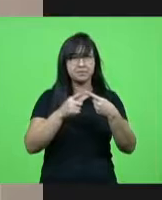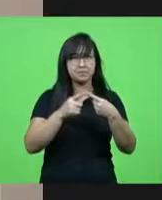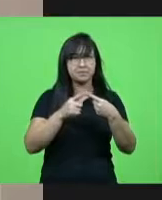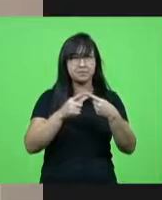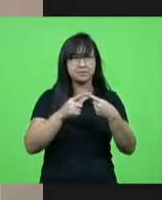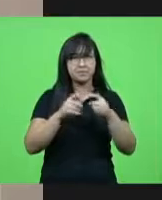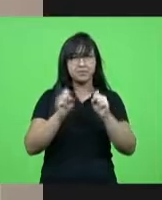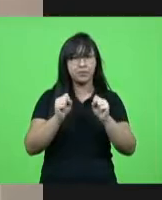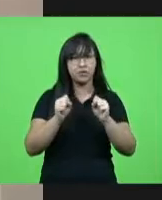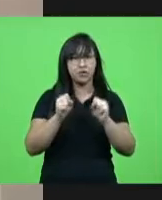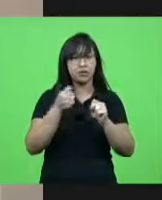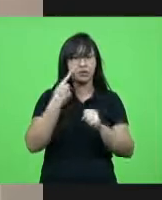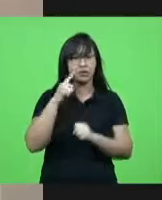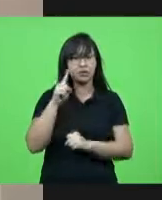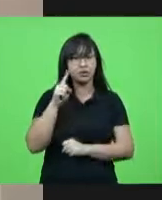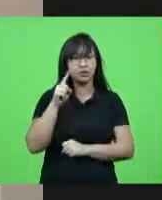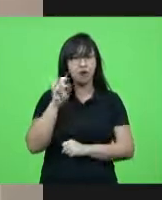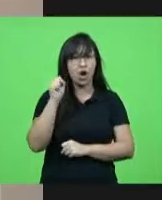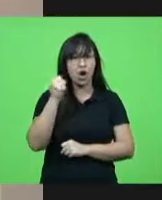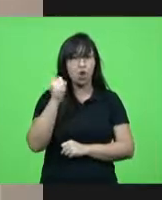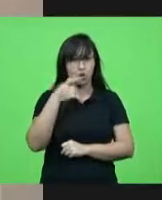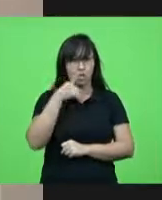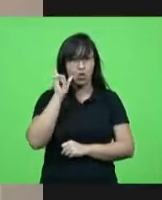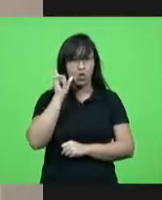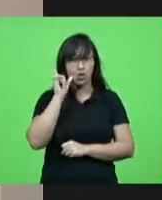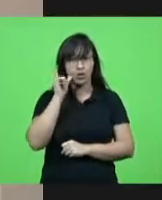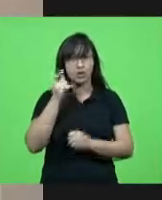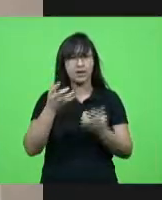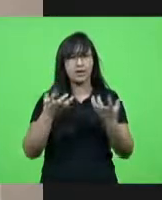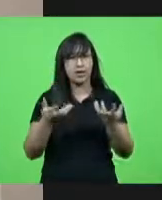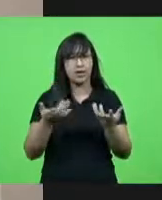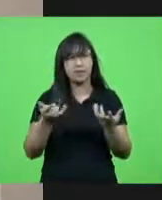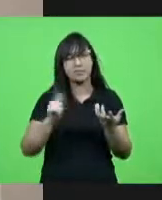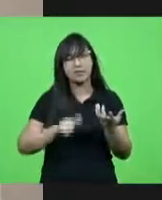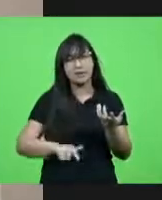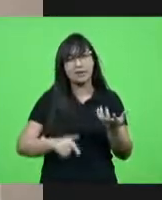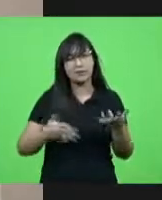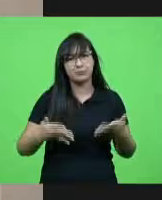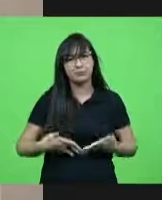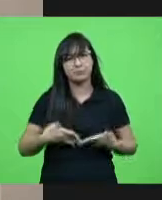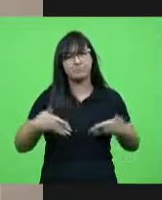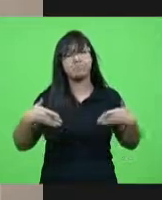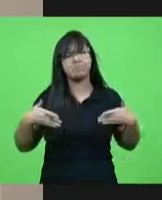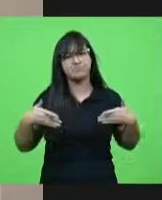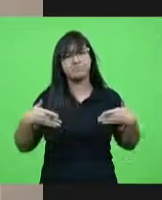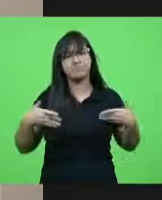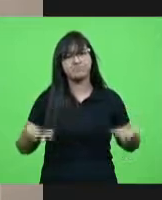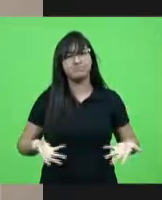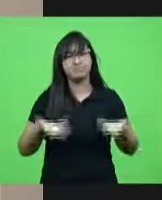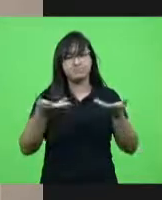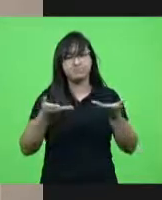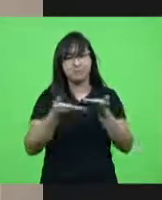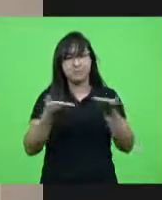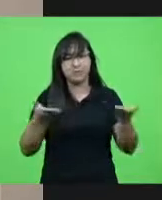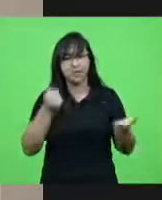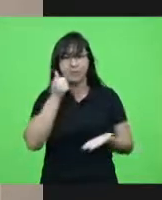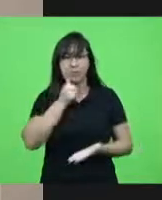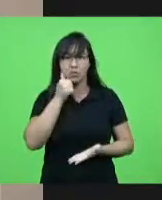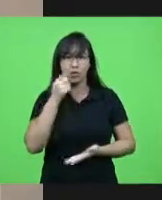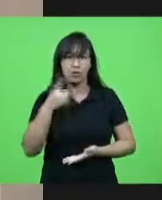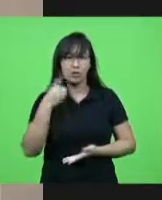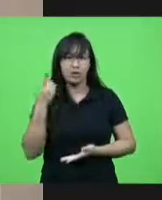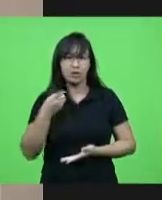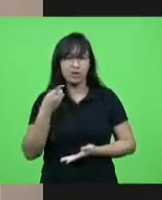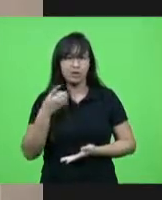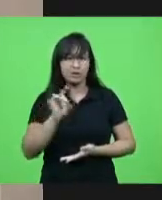de do dia 8 ter sido ontem eu quero ainda sim render a minha homenagem além das minhas colegas deputadas também a todas